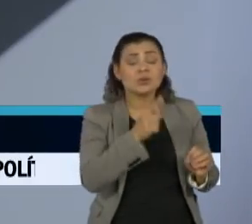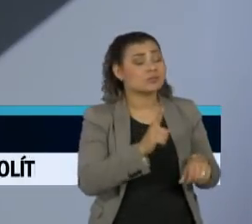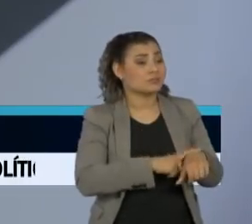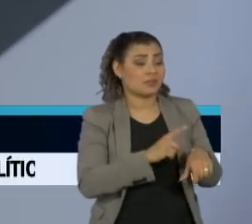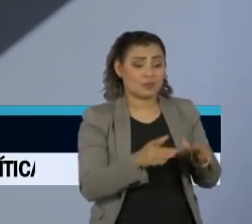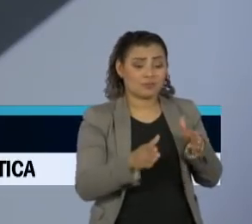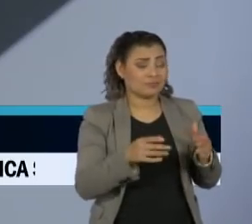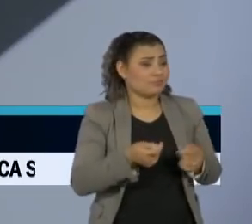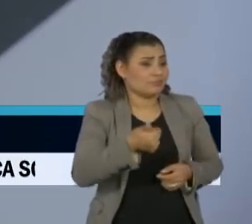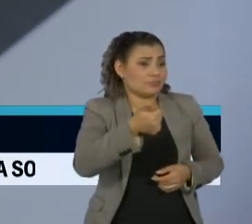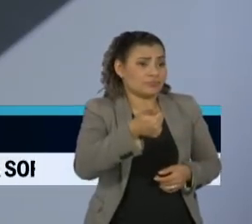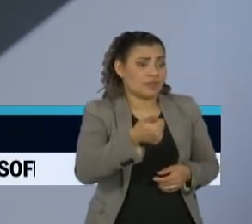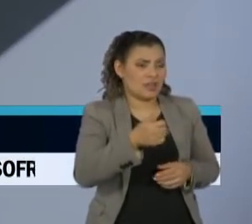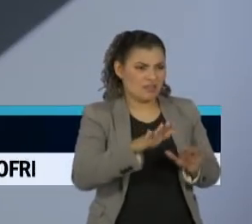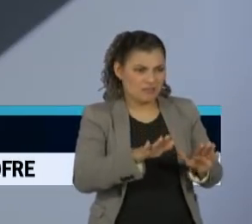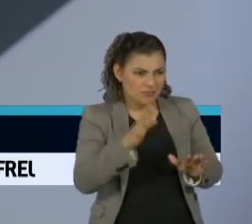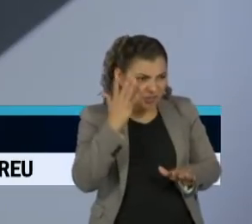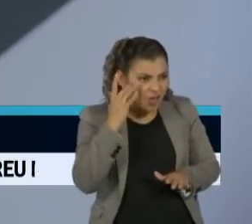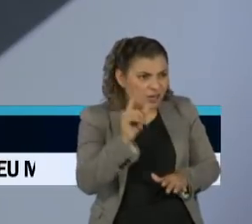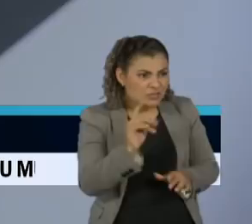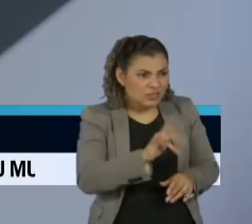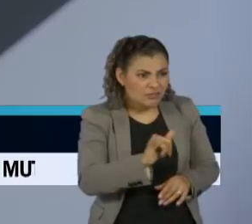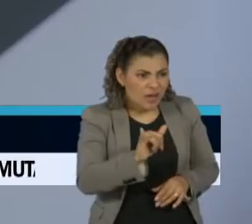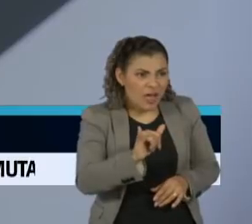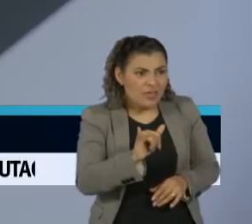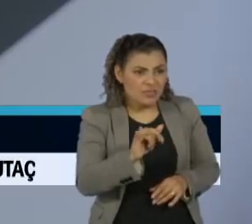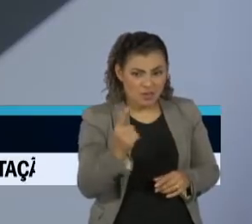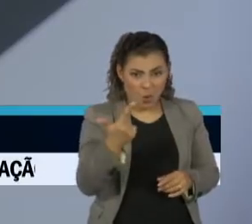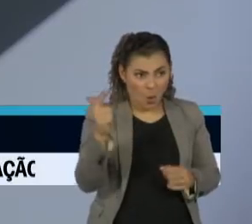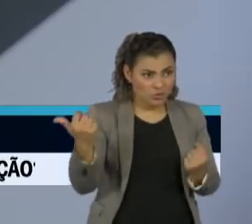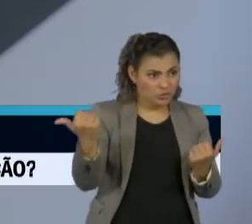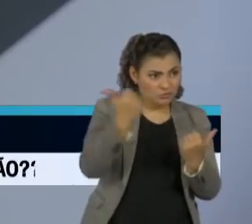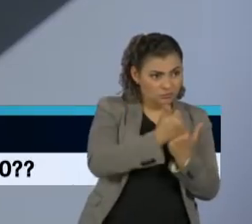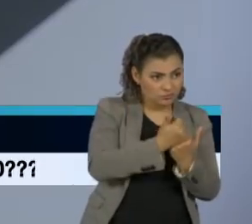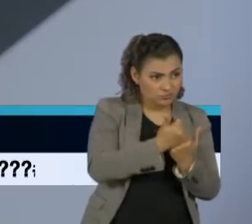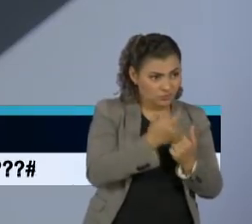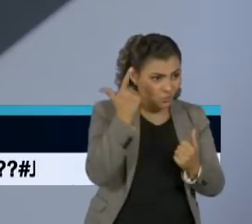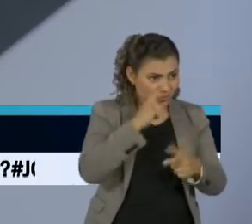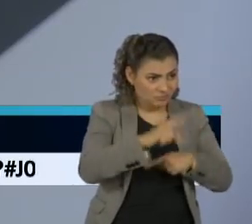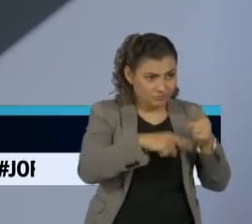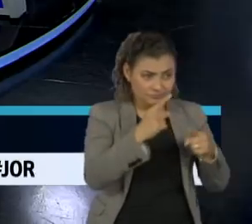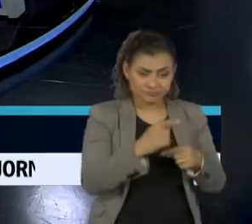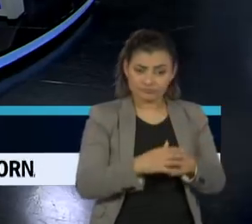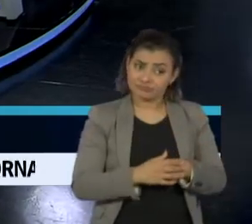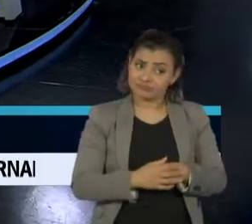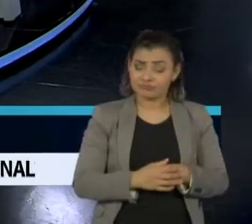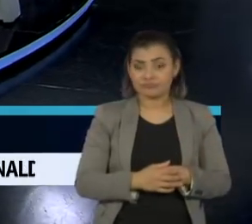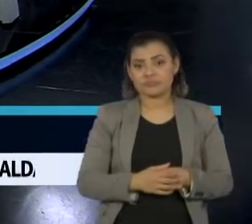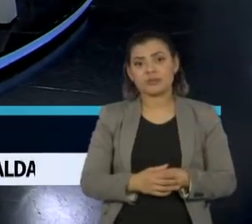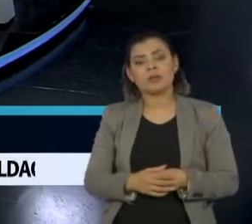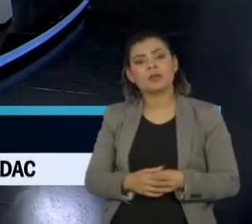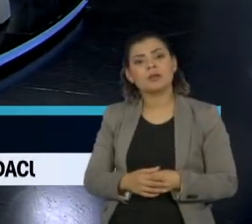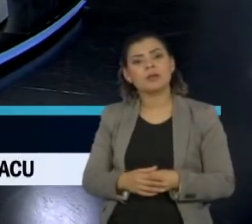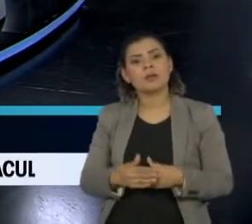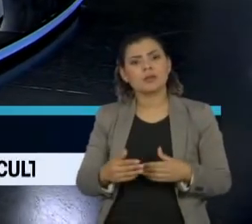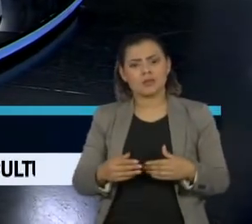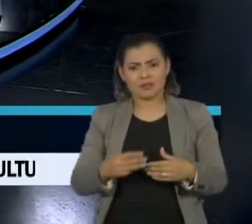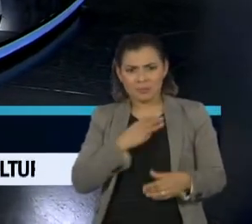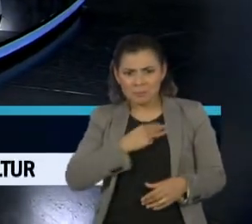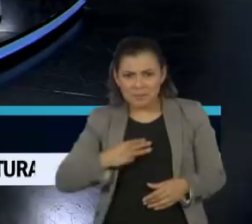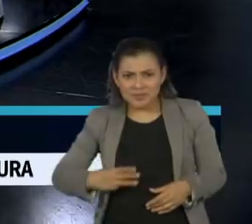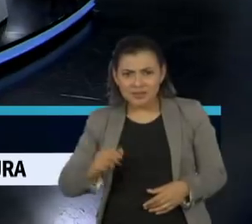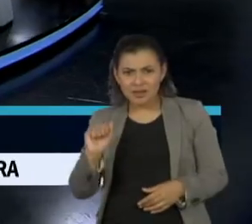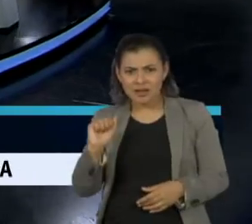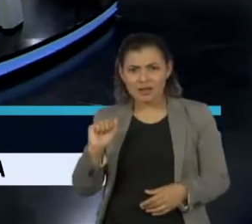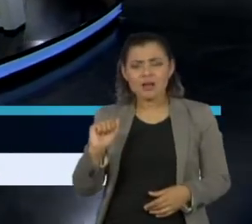ela passou lá e não vejo aí uma disposição do próximo ocupante da cadeira. E o ministro Weintraub foi enquadrado para